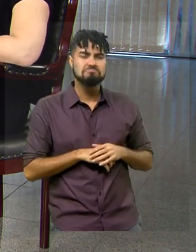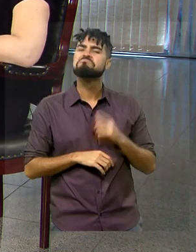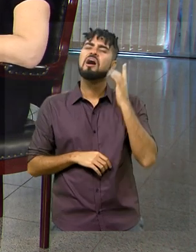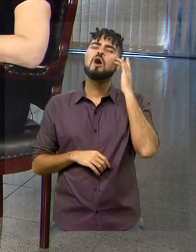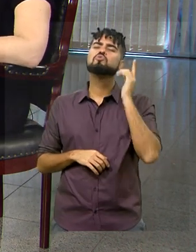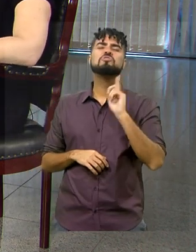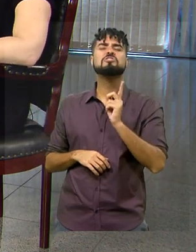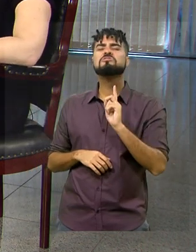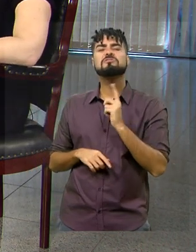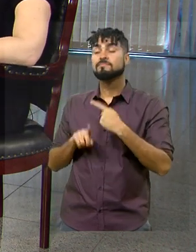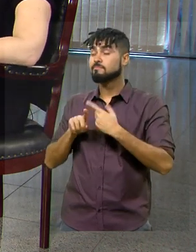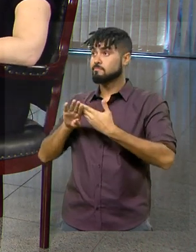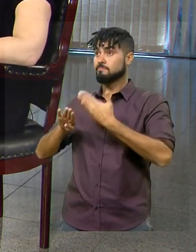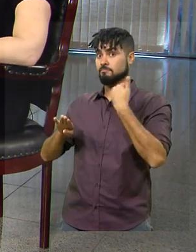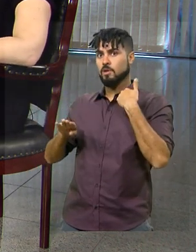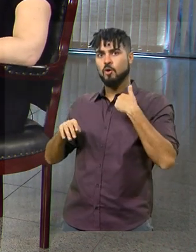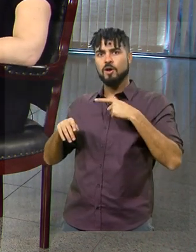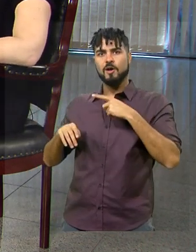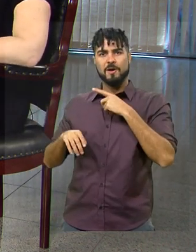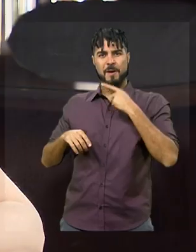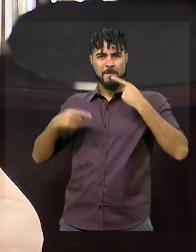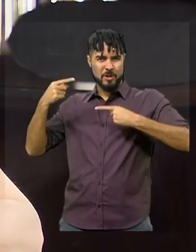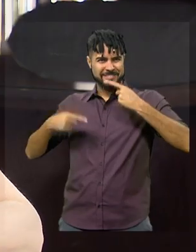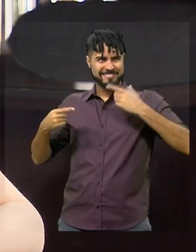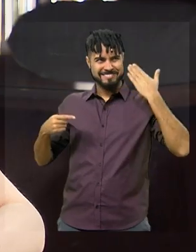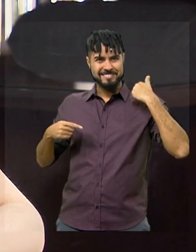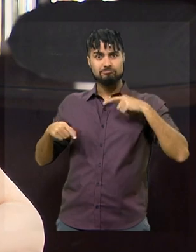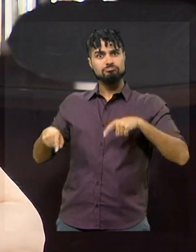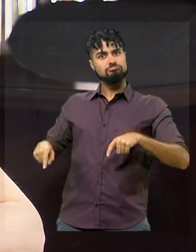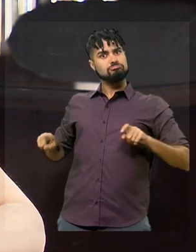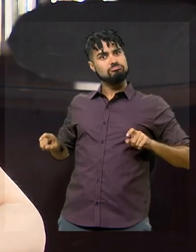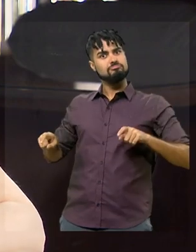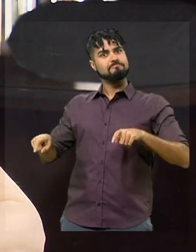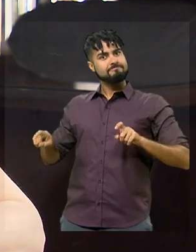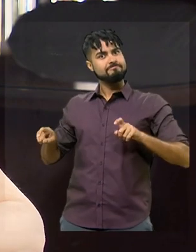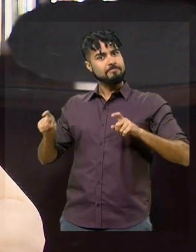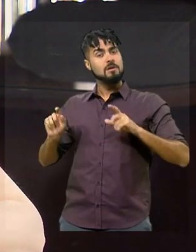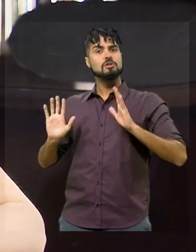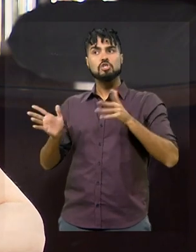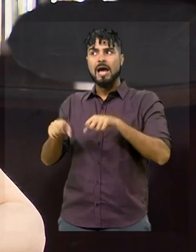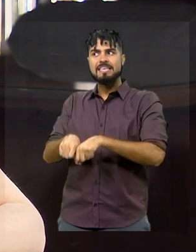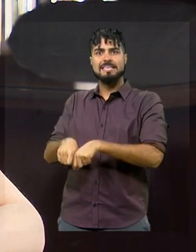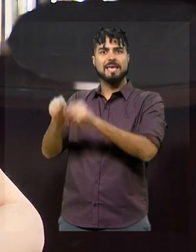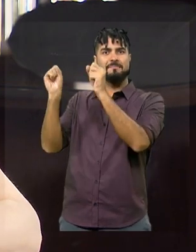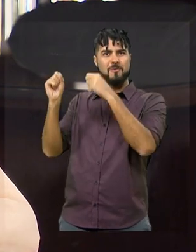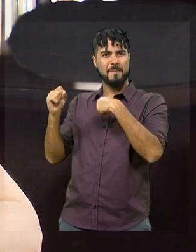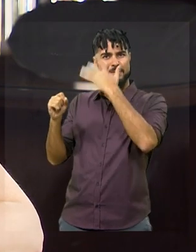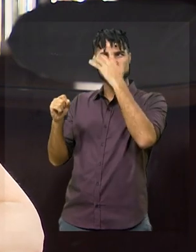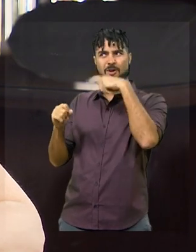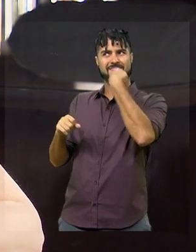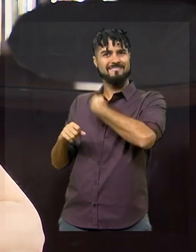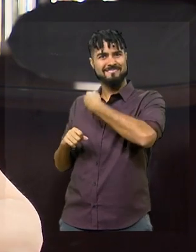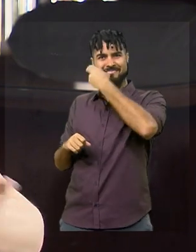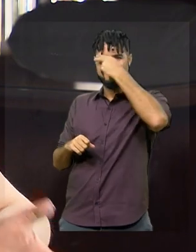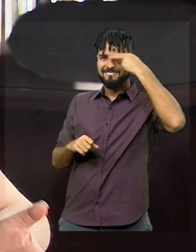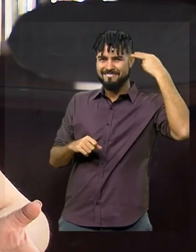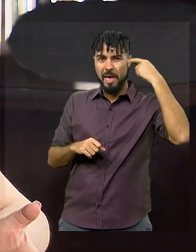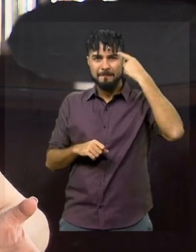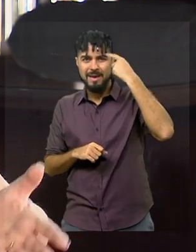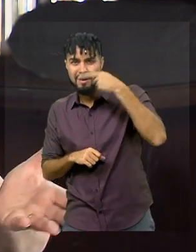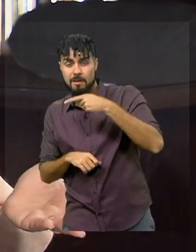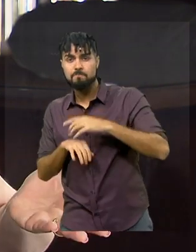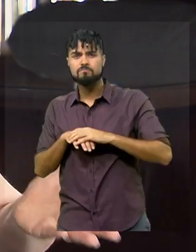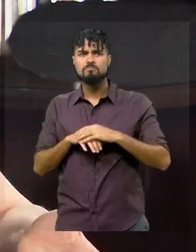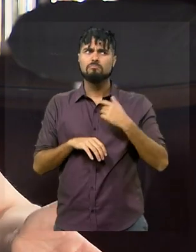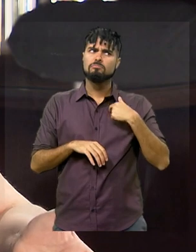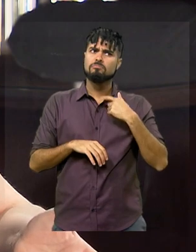essa experiência nos outros mandatos que tive e consegui, aos poucos, quebrar esse paradigma. Então, quando eu cheguei aqui, eu disse, se eu conseguir,